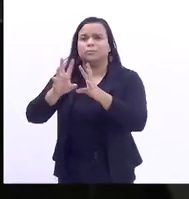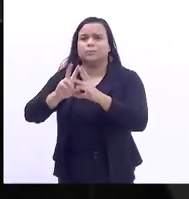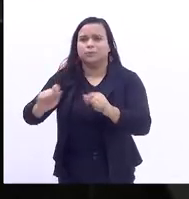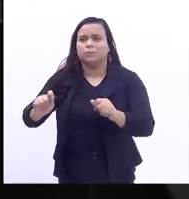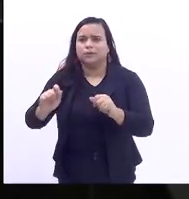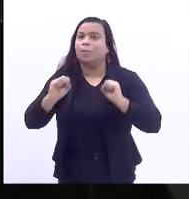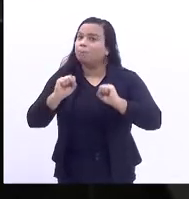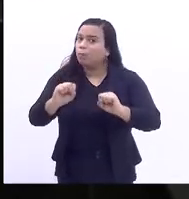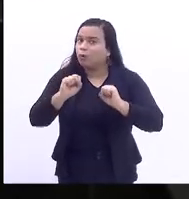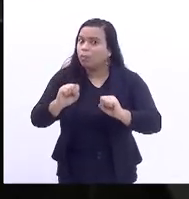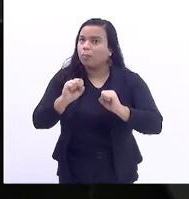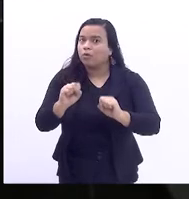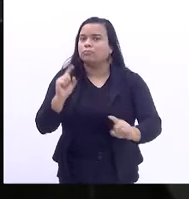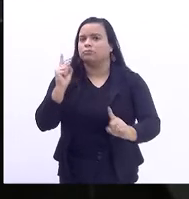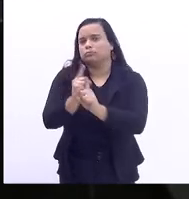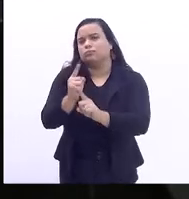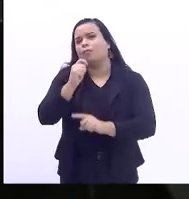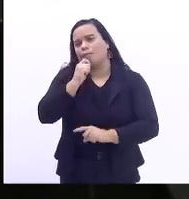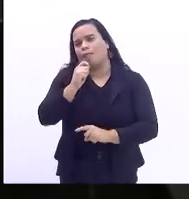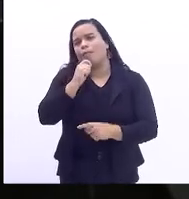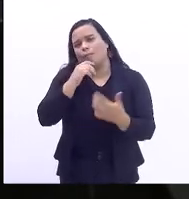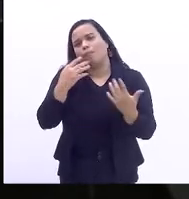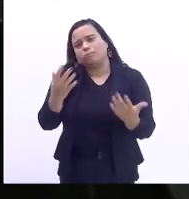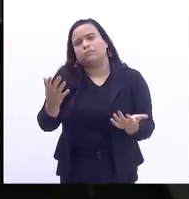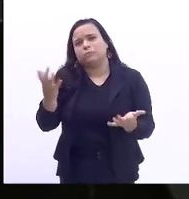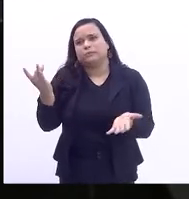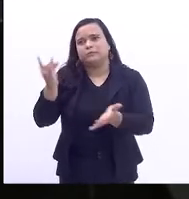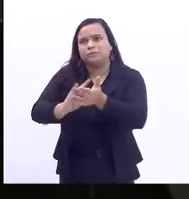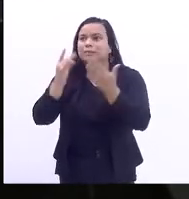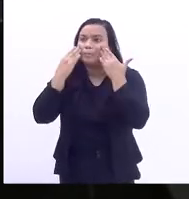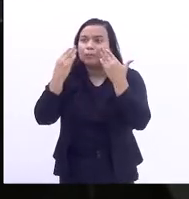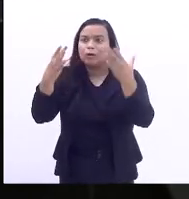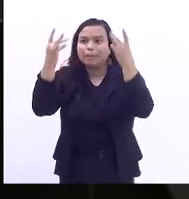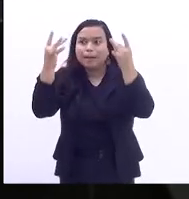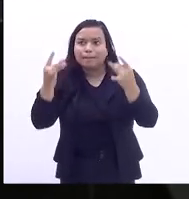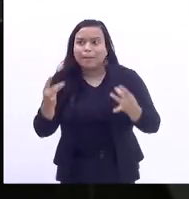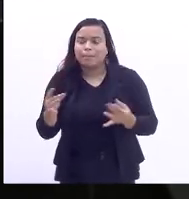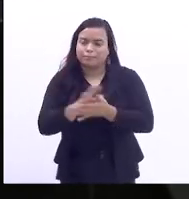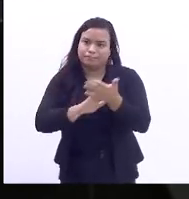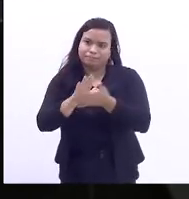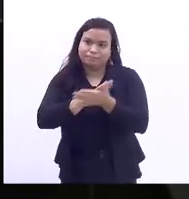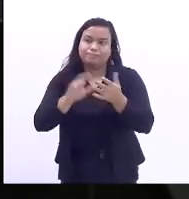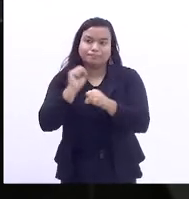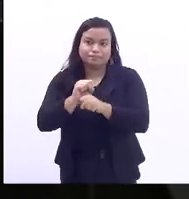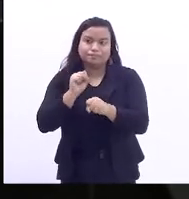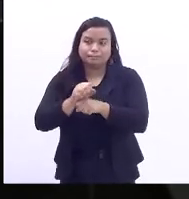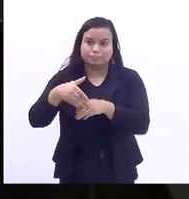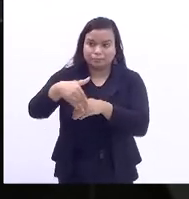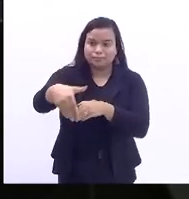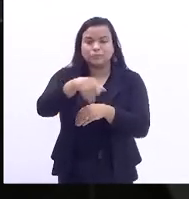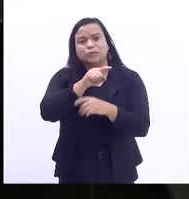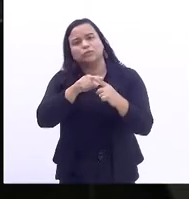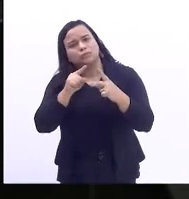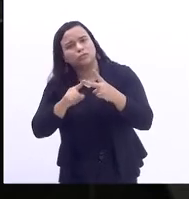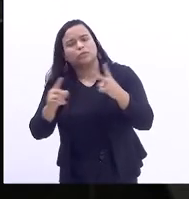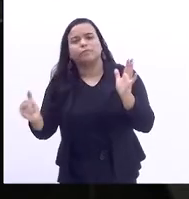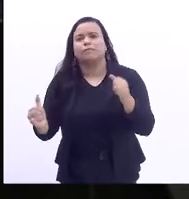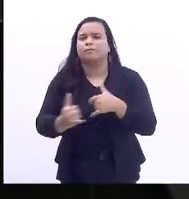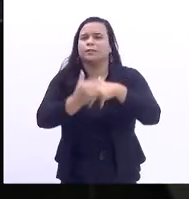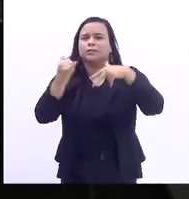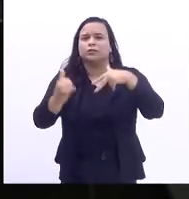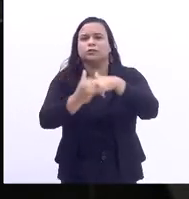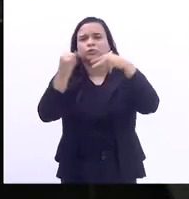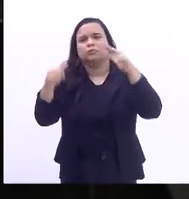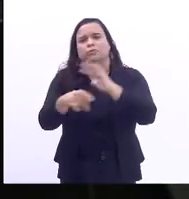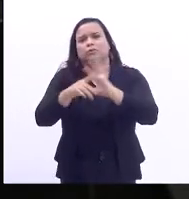possivelmente, porque a verdade ainda não veio com toda intensidade à tona, que foram vítimas de